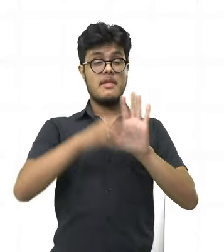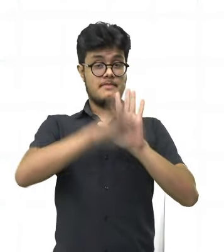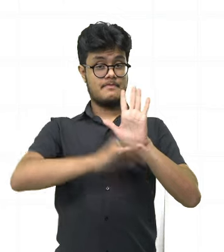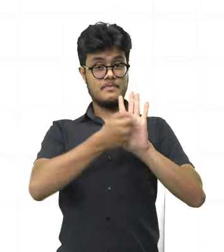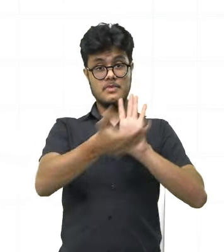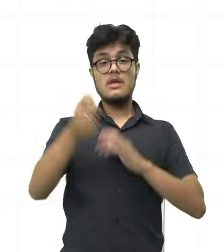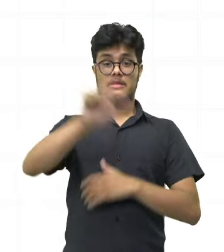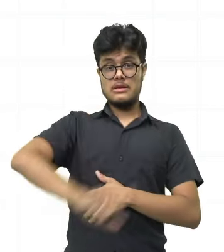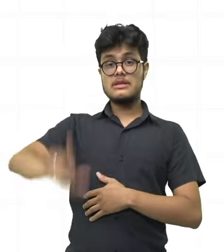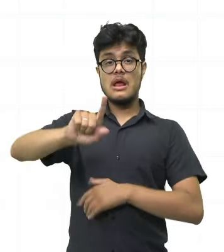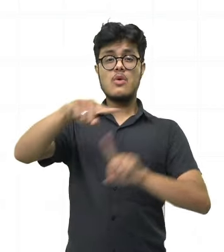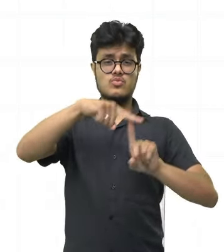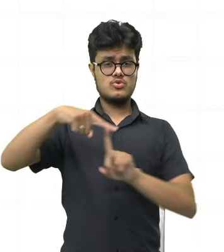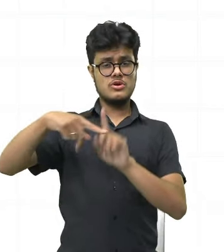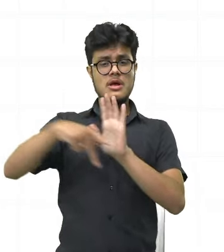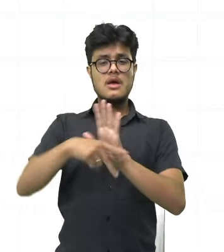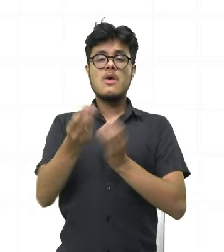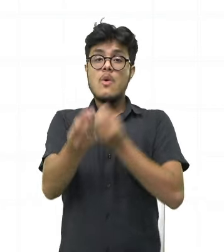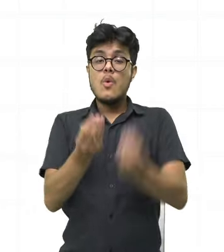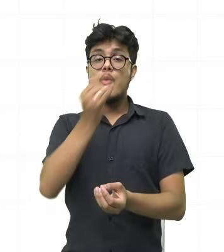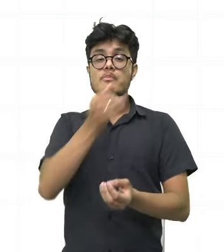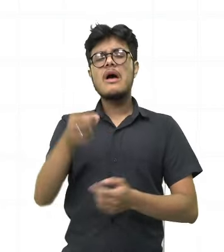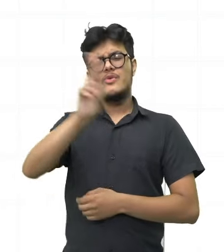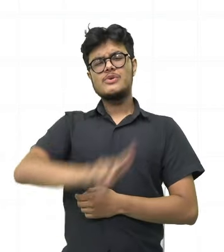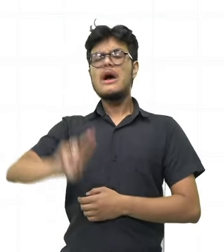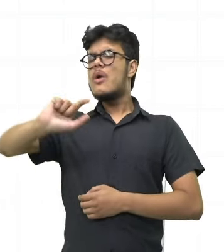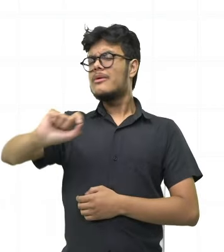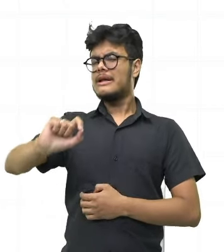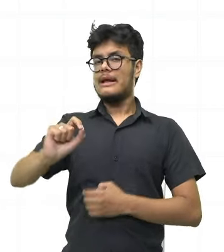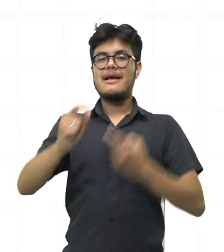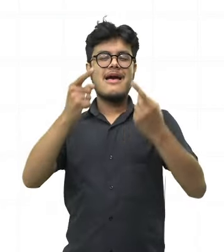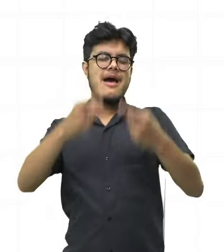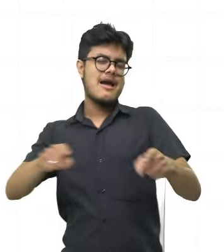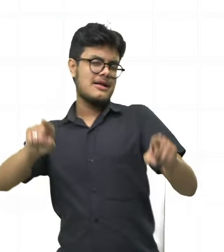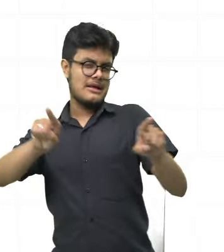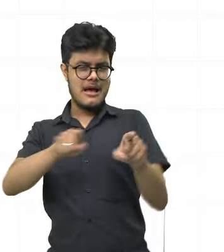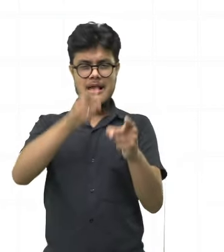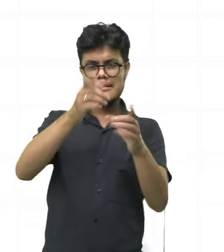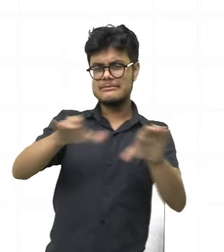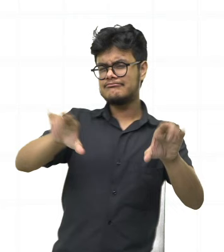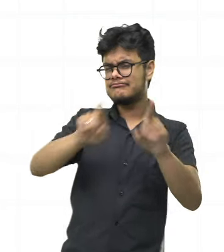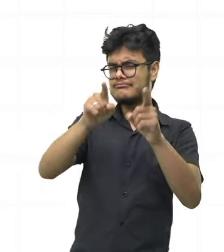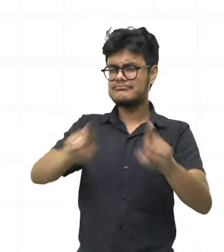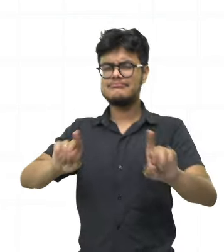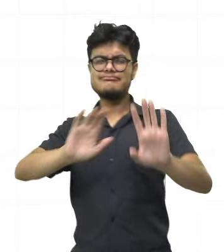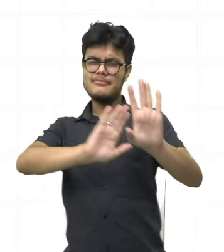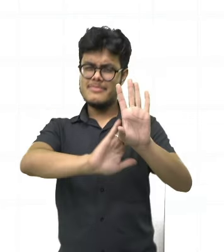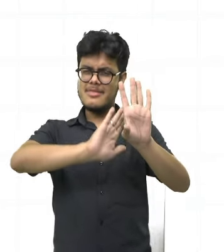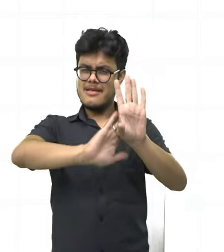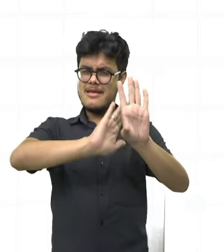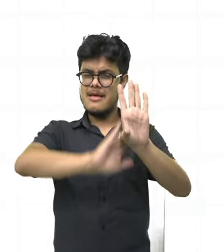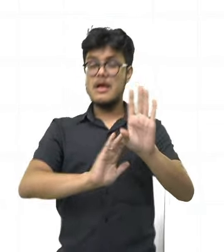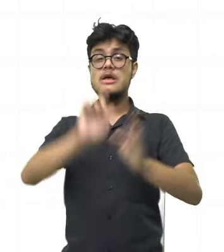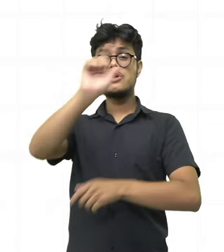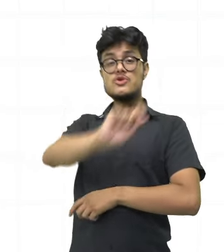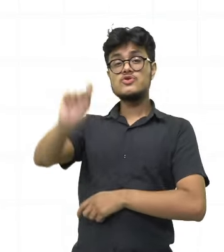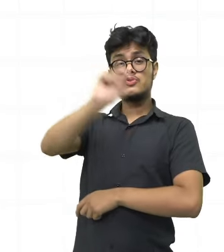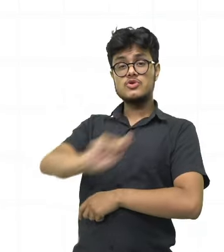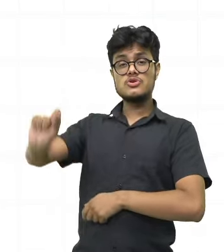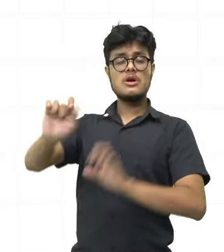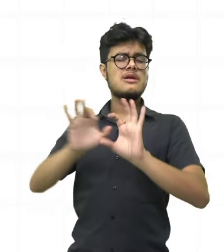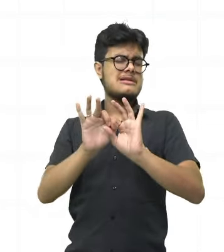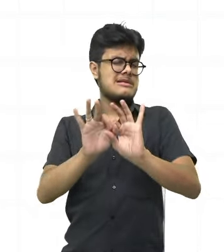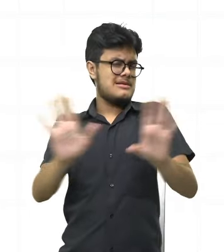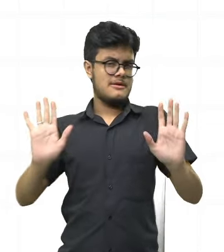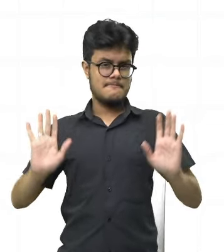literário marcado pela musicalidade, Pela subjetividade e pela escrita em